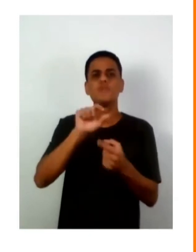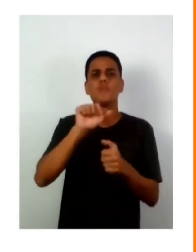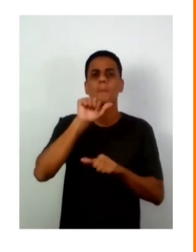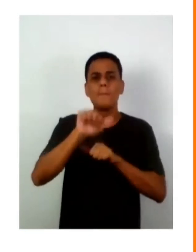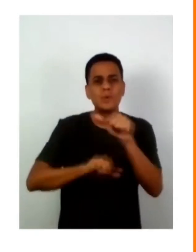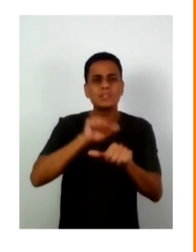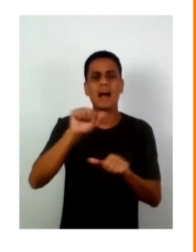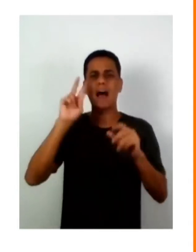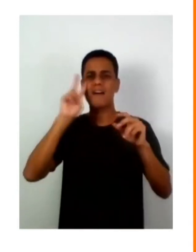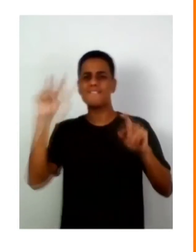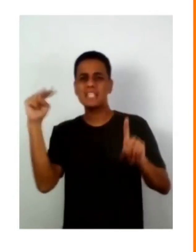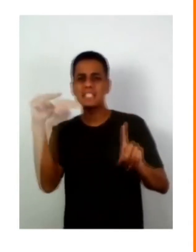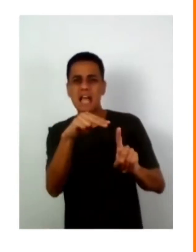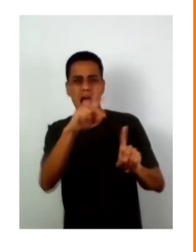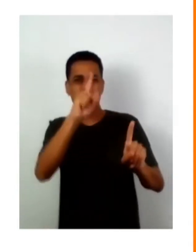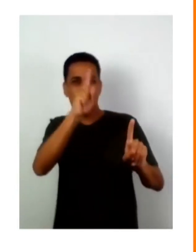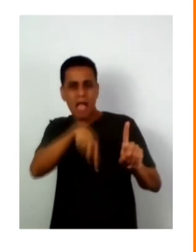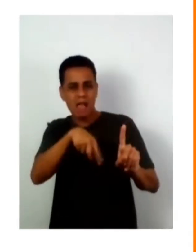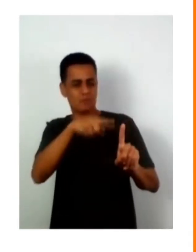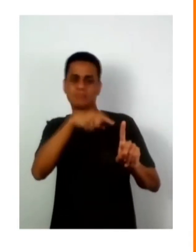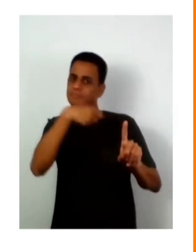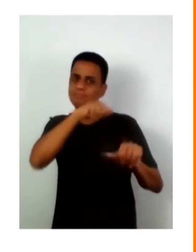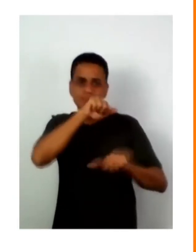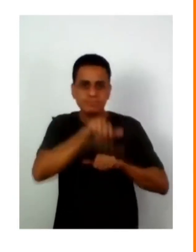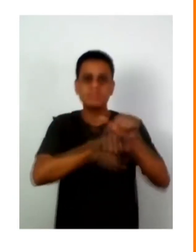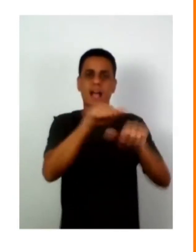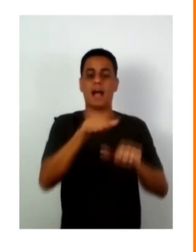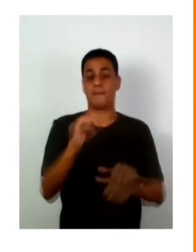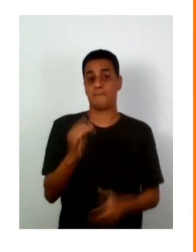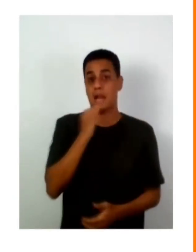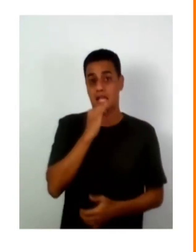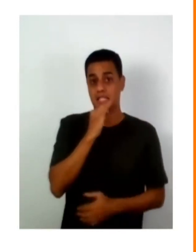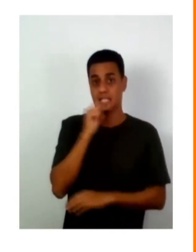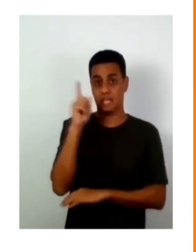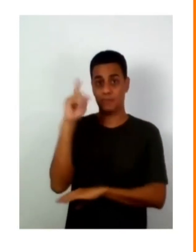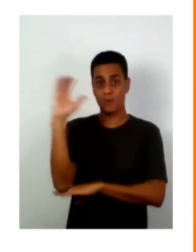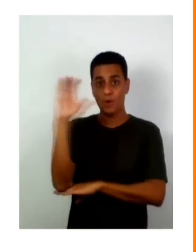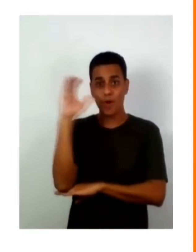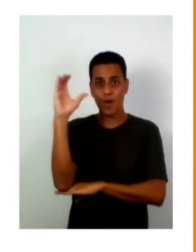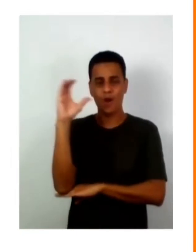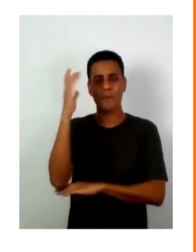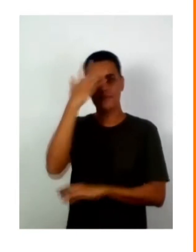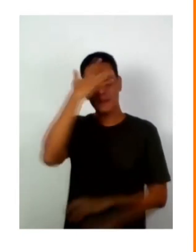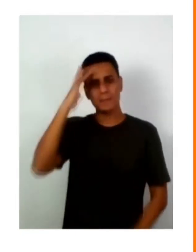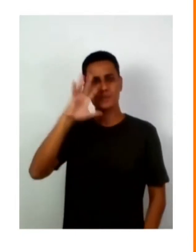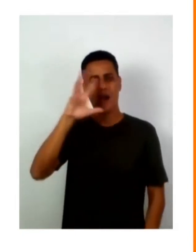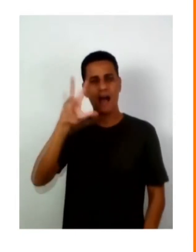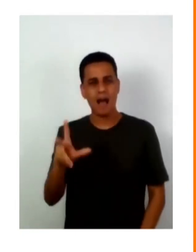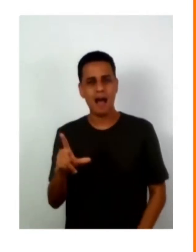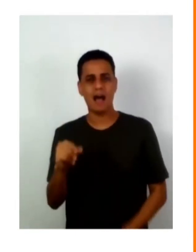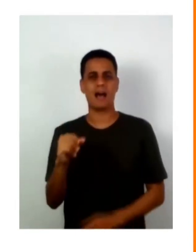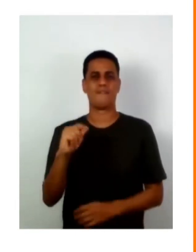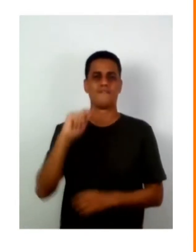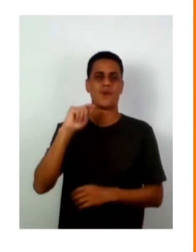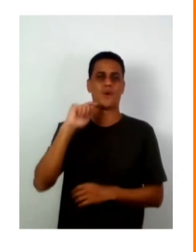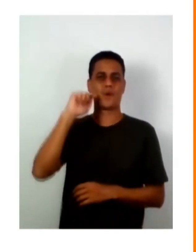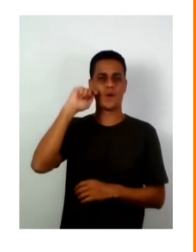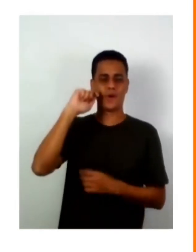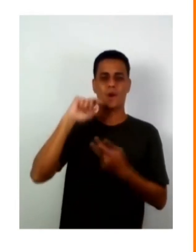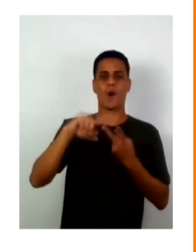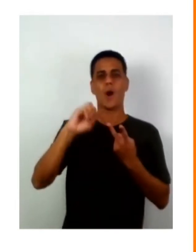esses estereótipos, por exemplo, no caso da Colômbia, as pessoas afrodescendentes, indígenas,